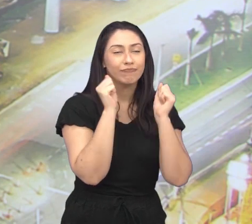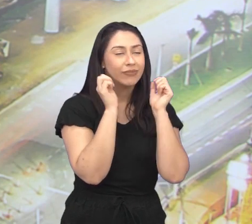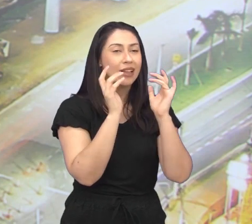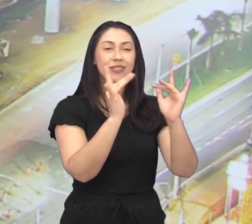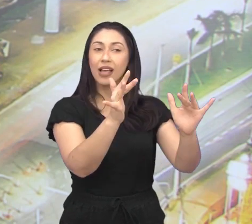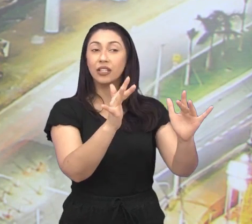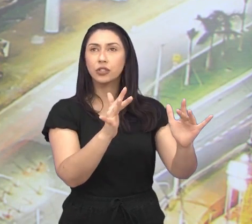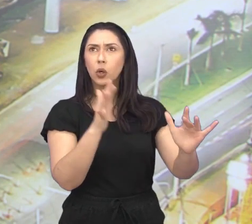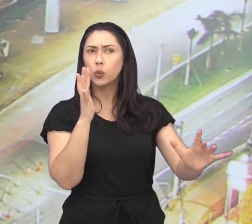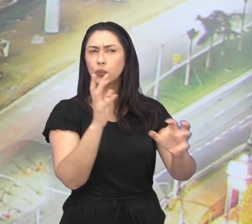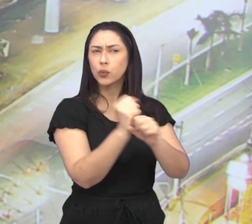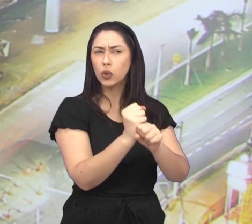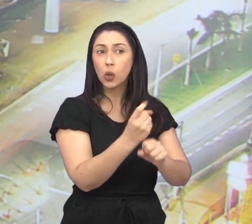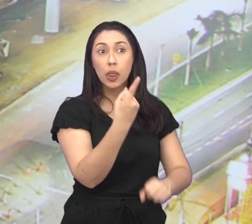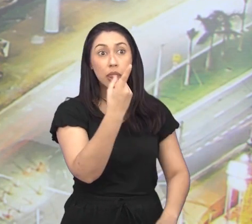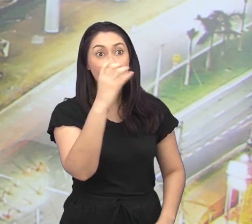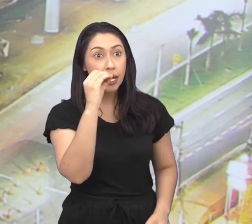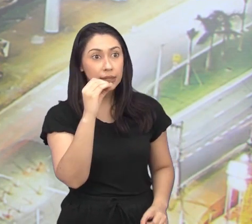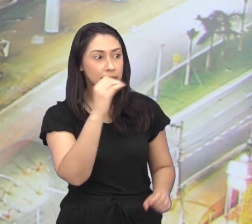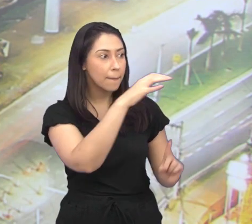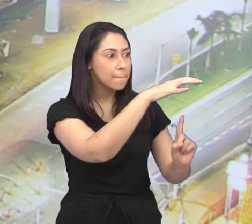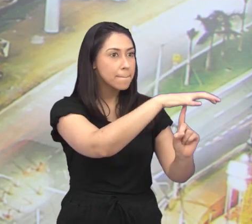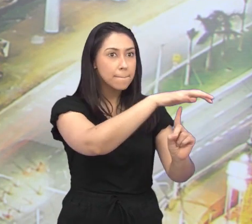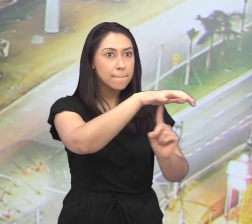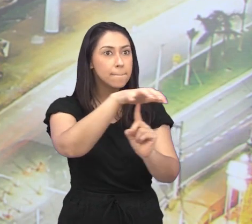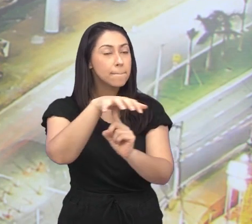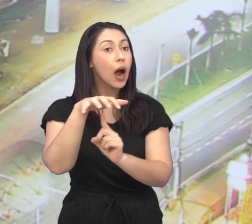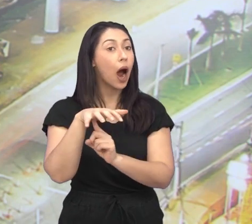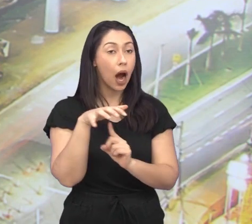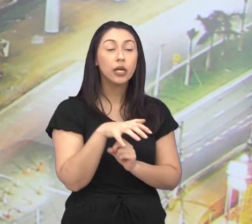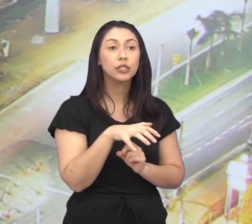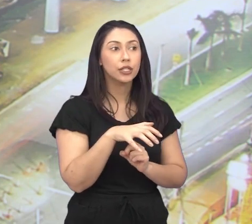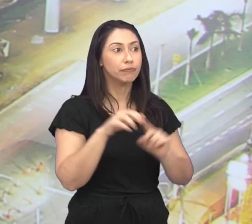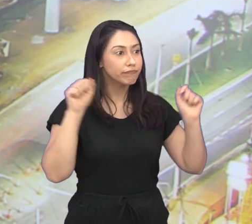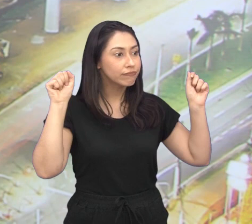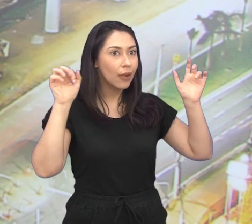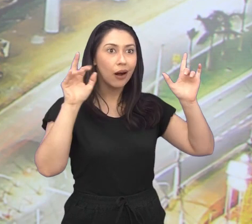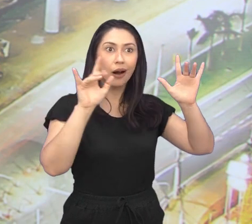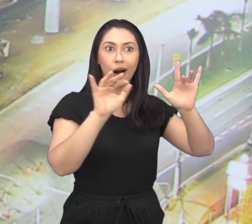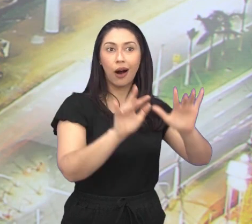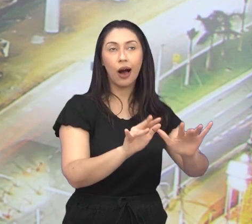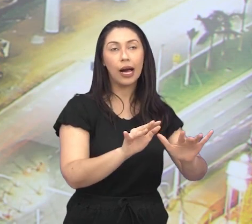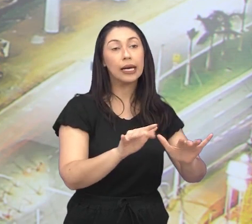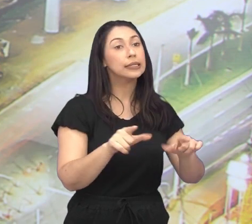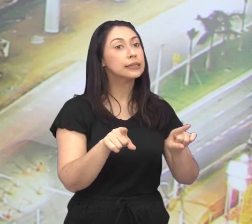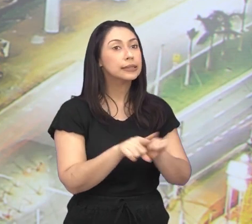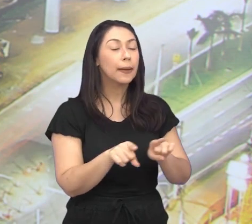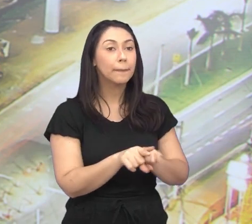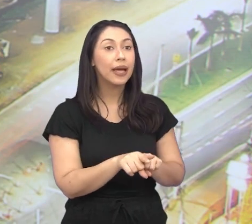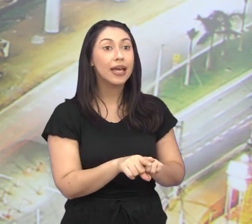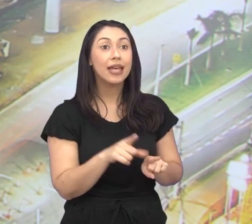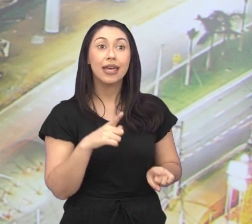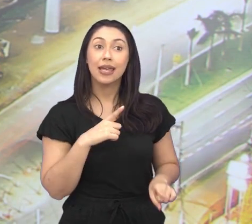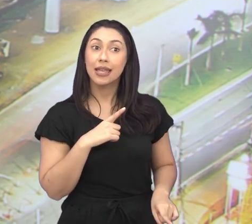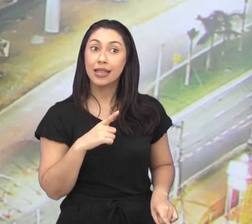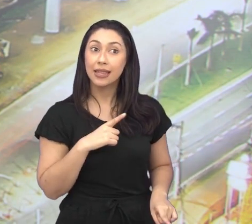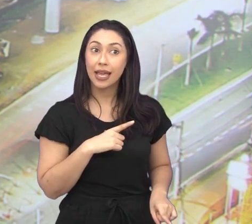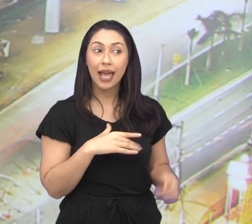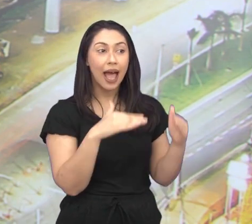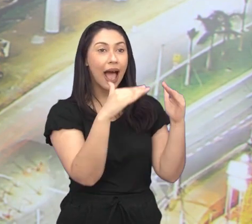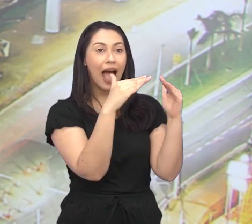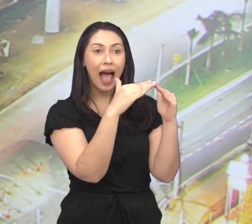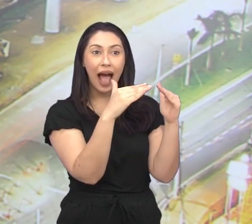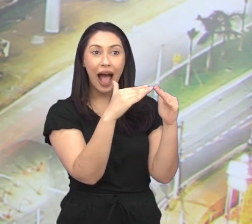cidade. Nós temos aqui pelo menos dez parques na cidade, que são grandes atrativos. Você tem aí um novo